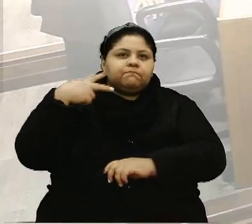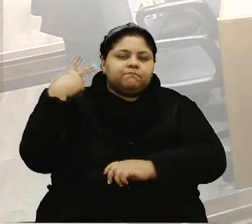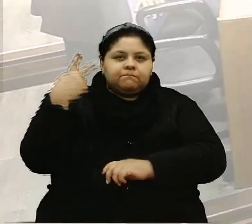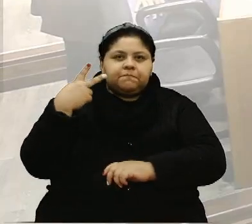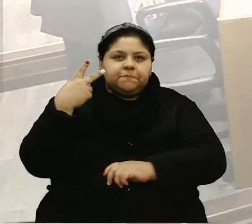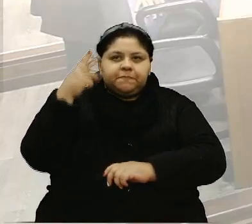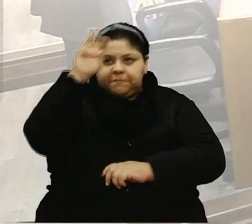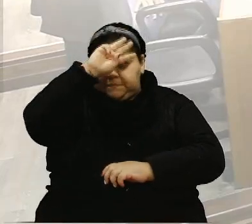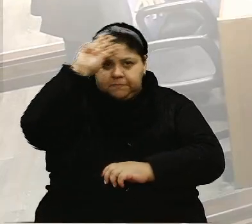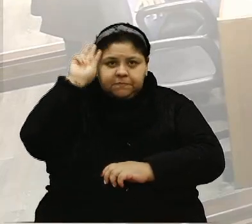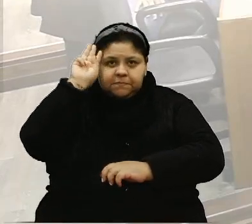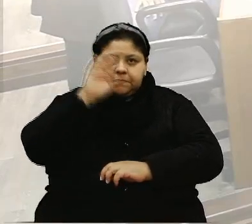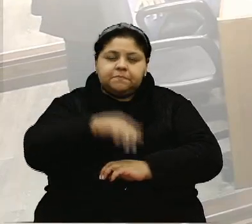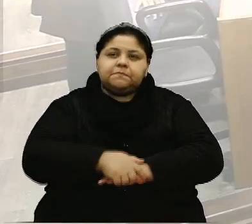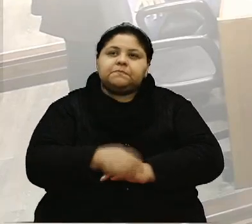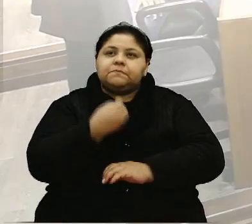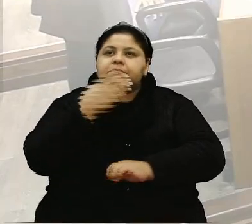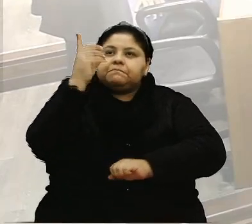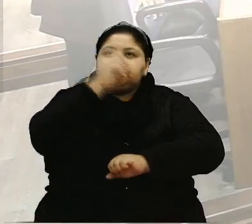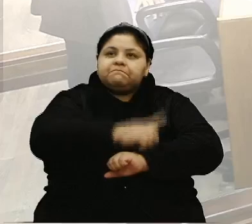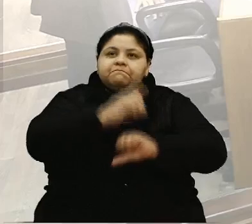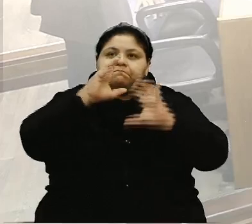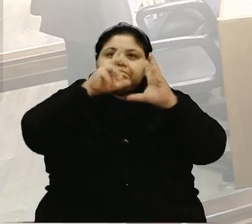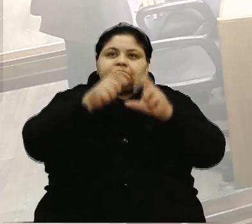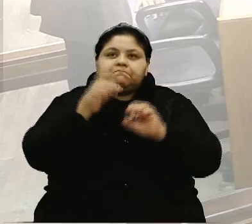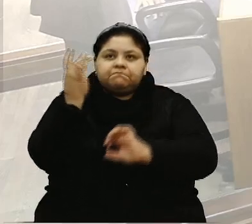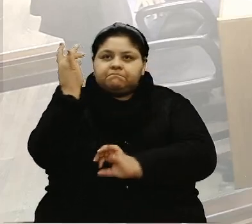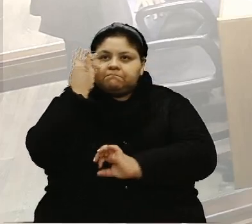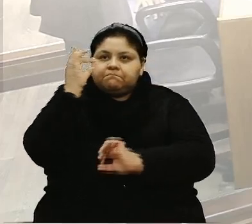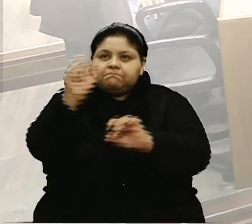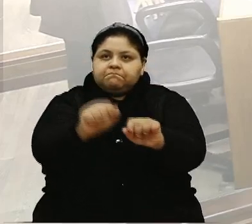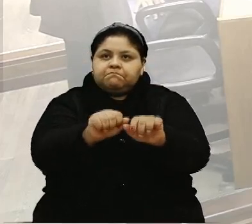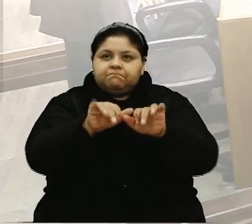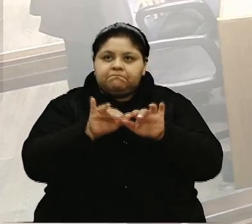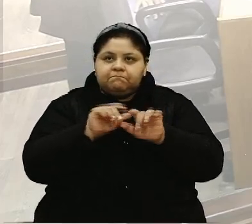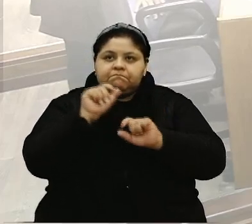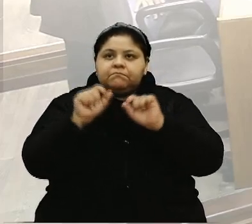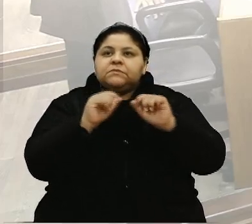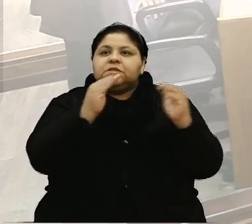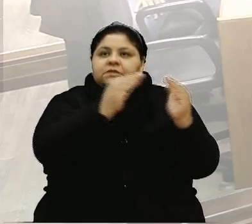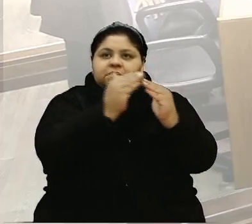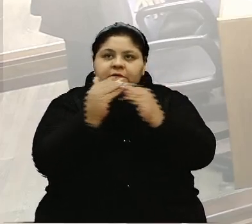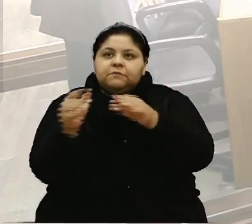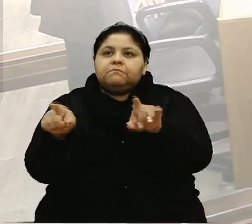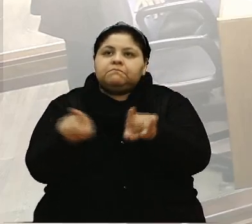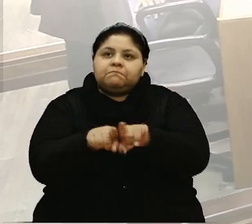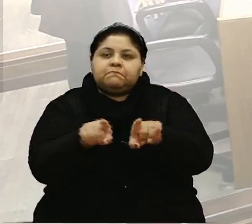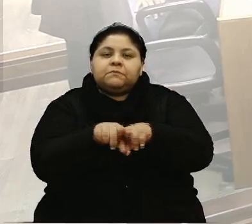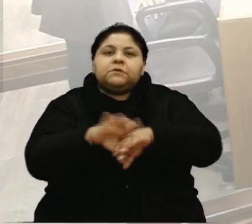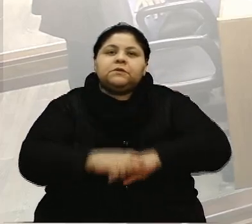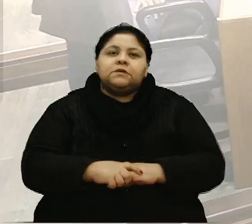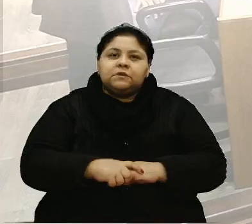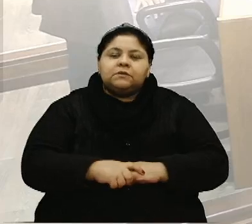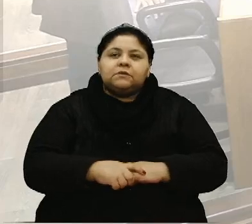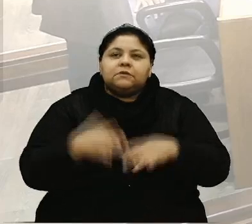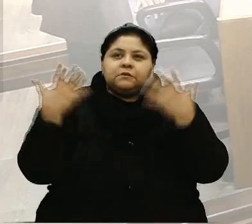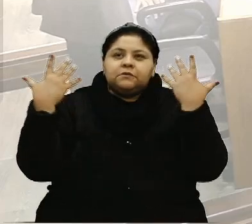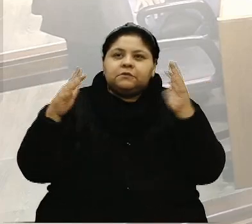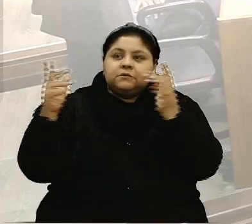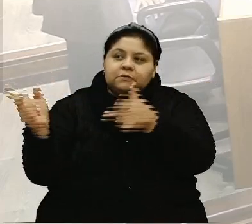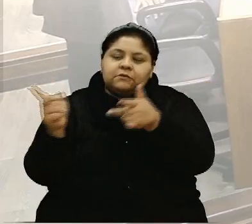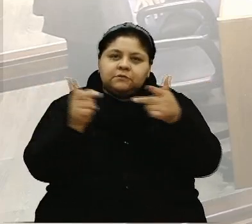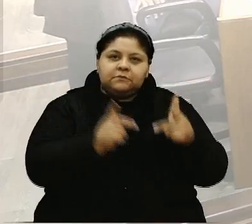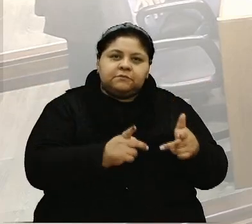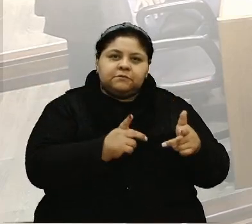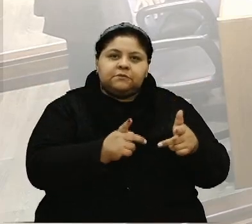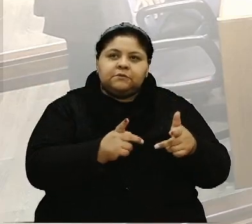Juliano Valim. Muito bom dia a todos que estão aqui presentes no plenário e quem está em casa. Parabenizar aí a visita da